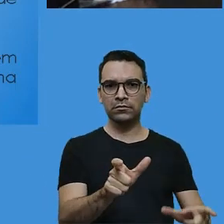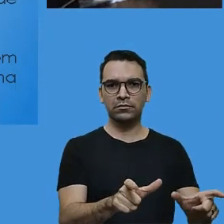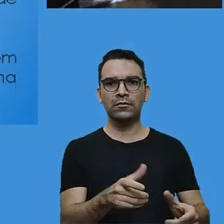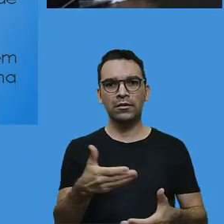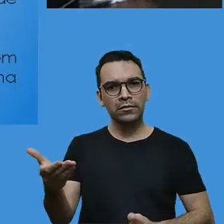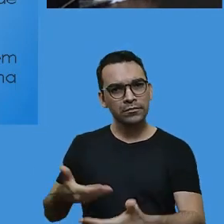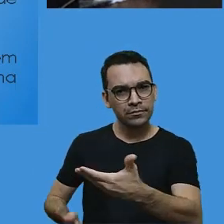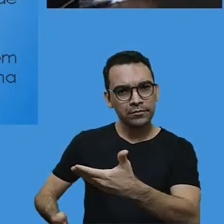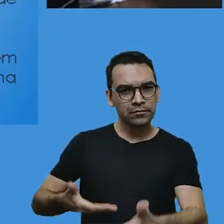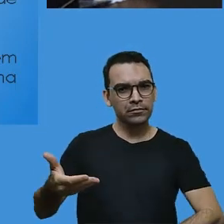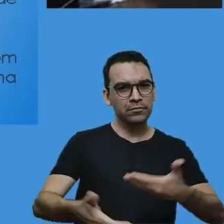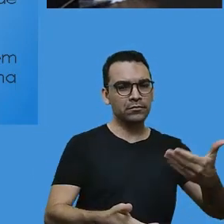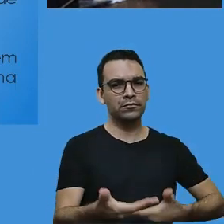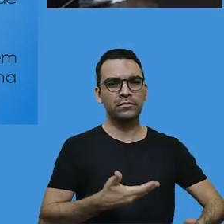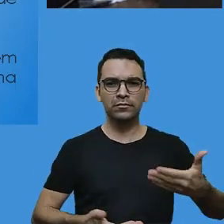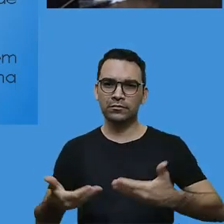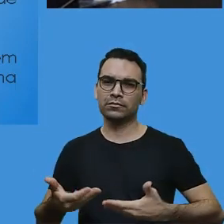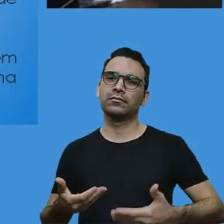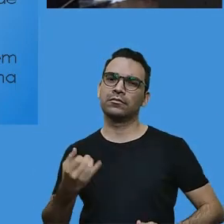essencial neste momento.